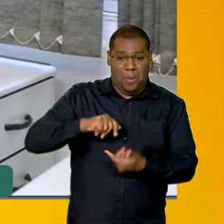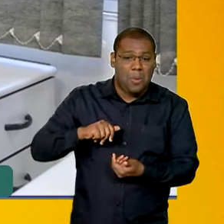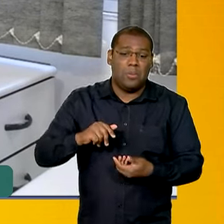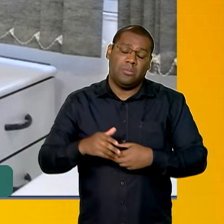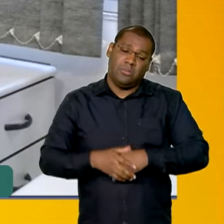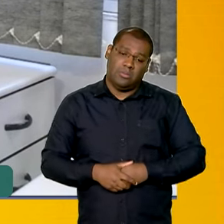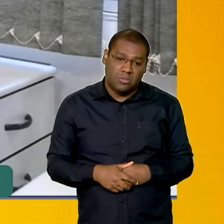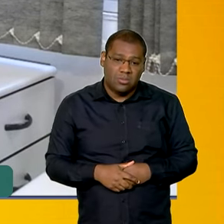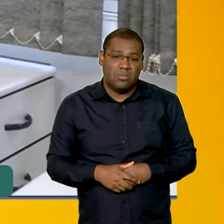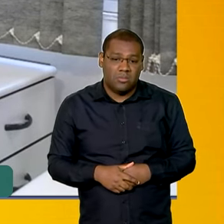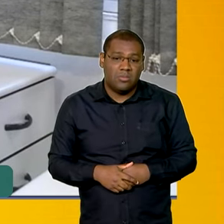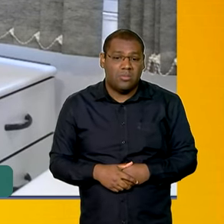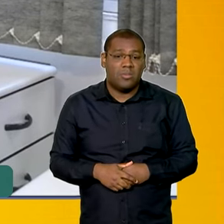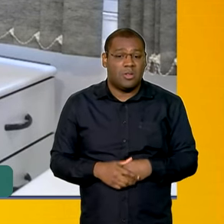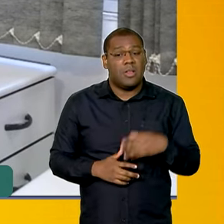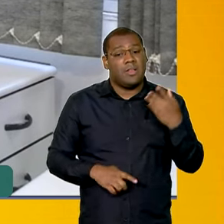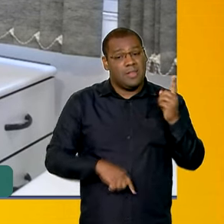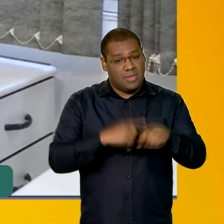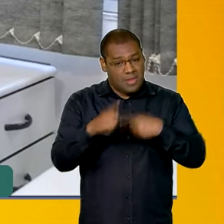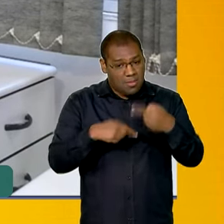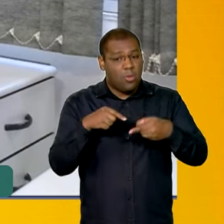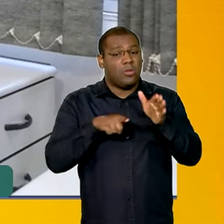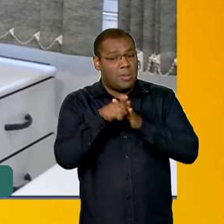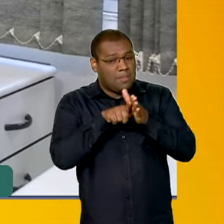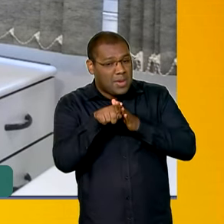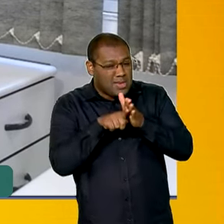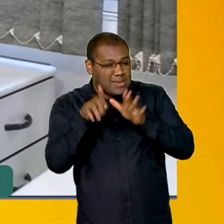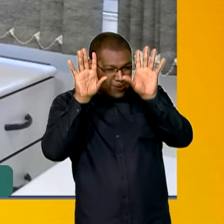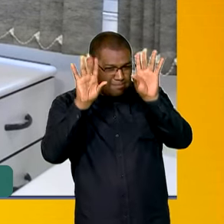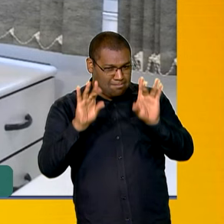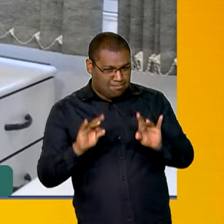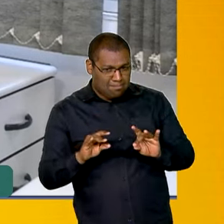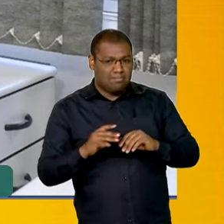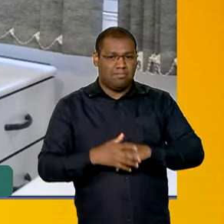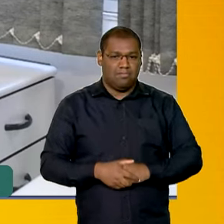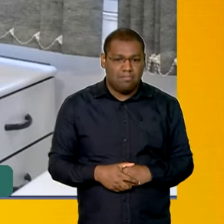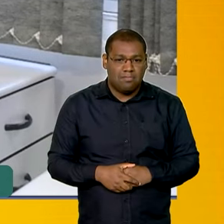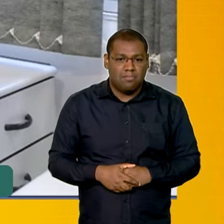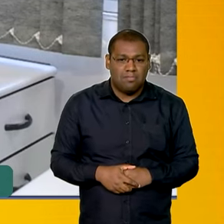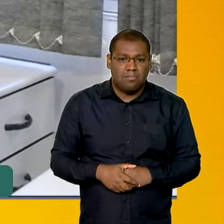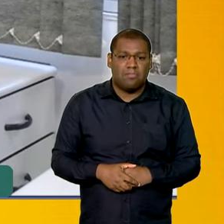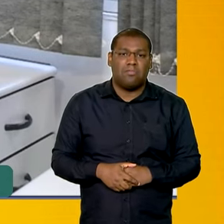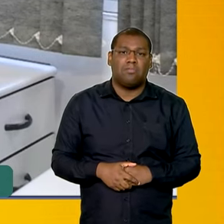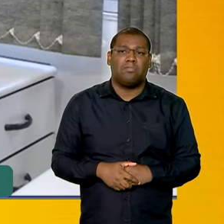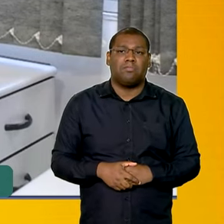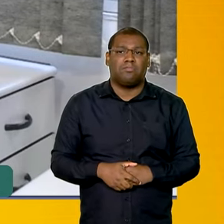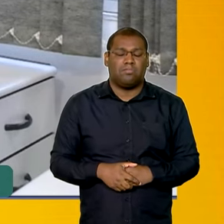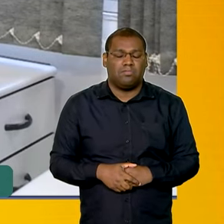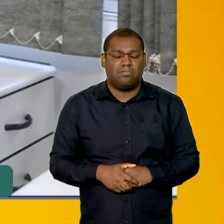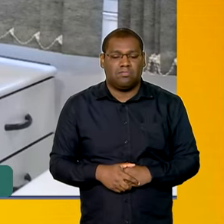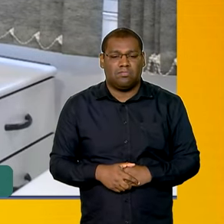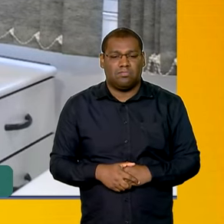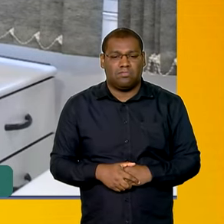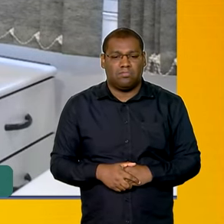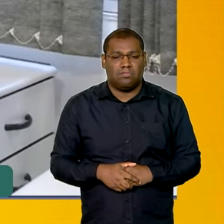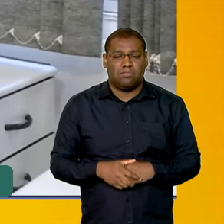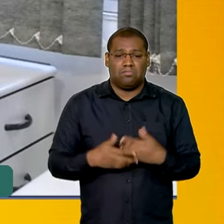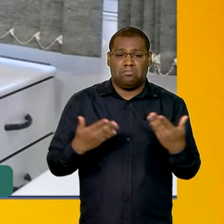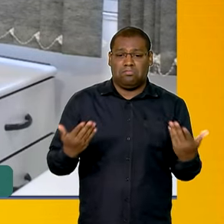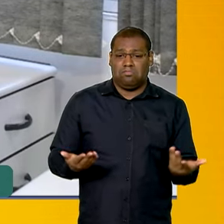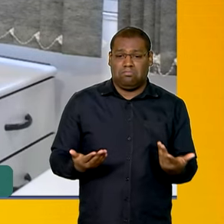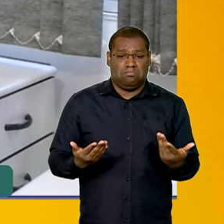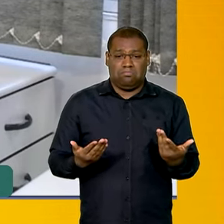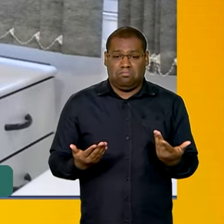O mecanismo em si é claro por que aconteceu. Contudo, se é uma fonte antrópica que interferiu,